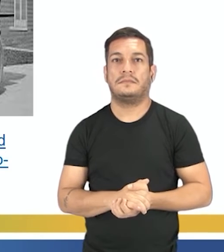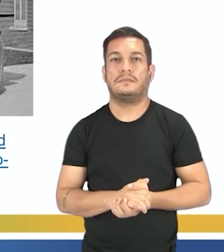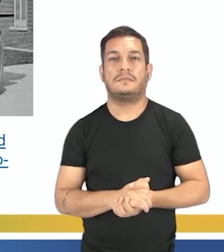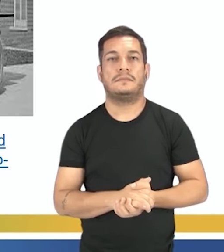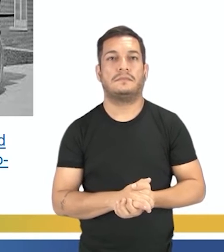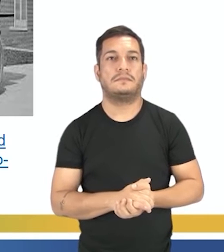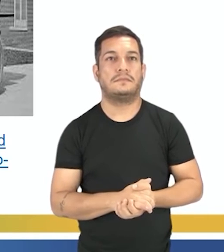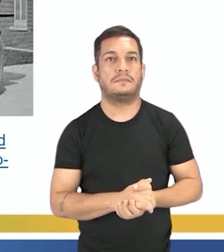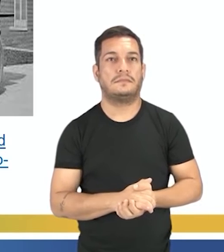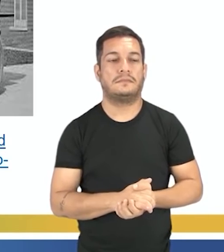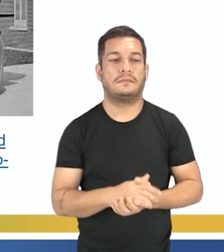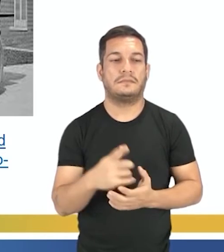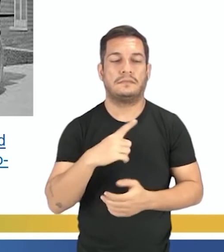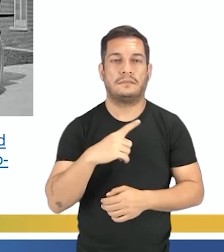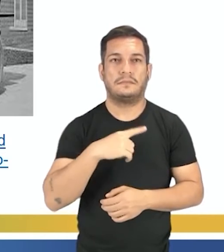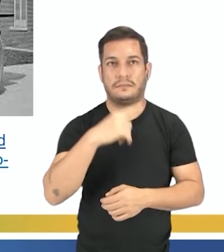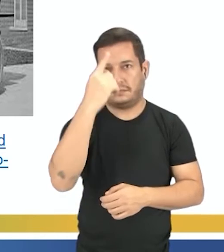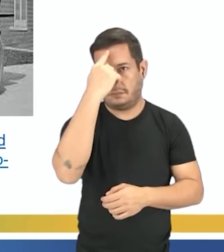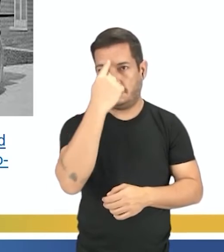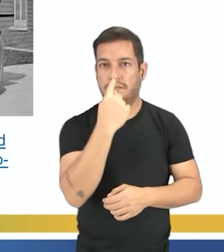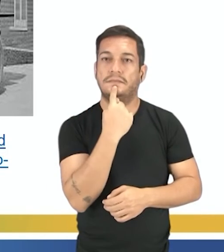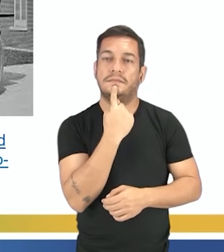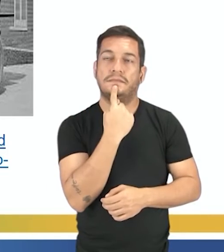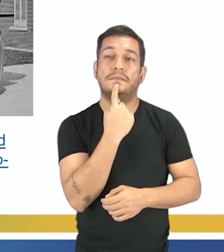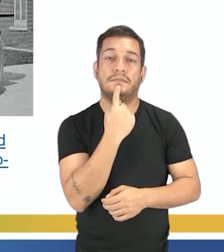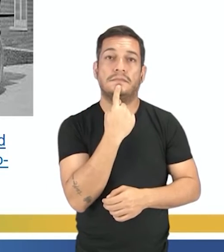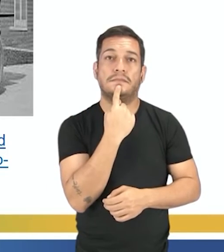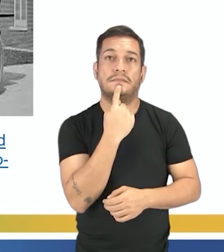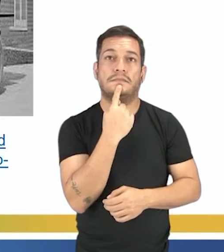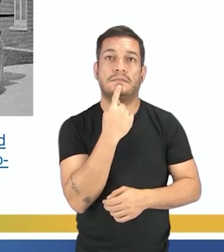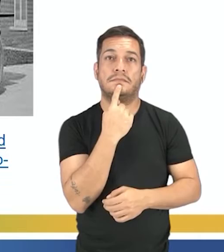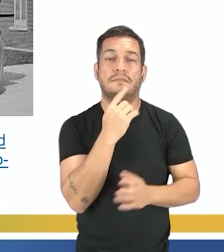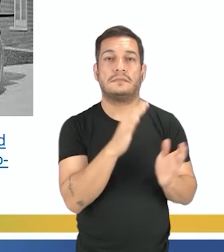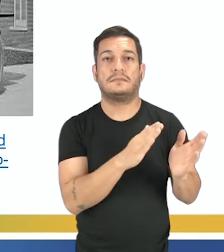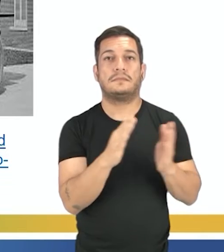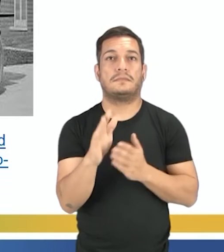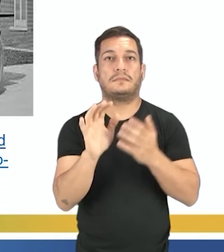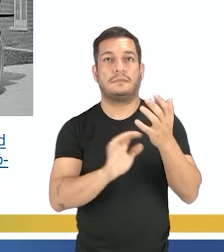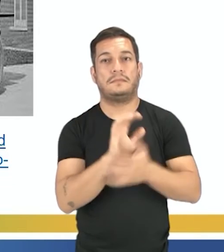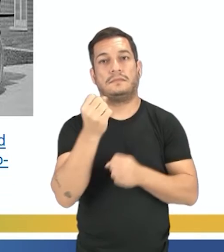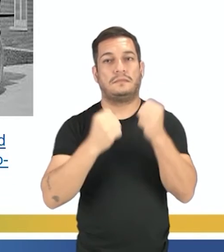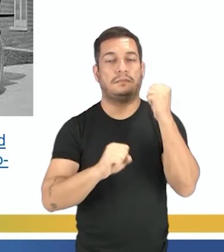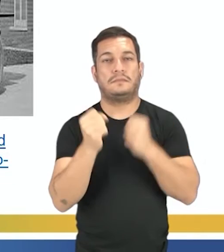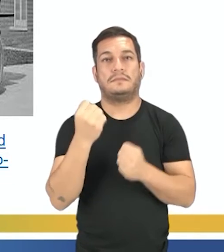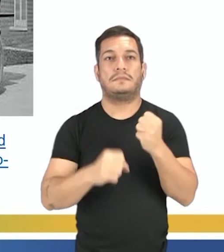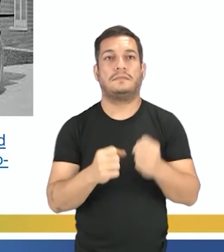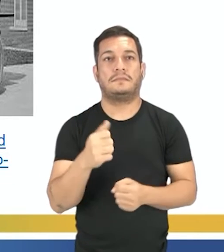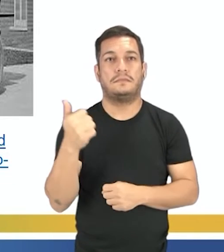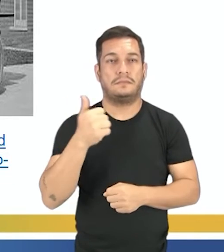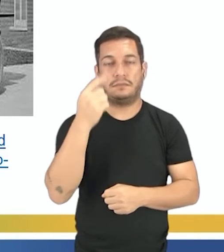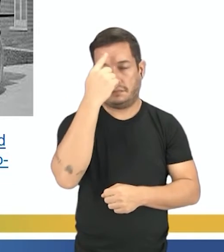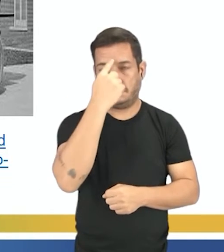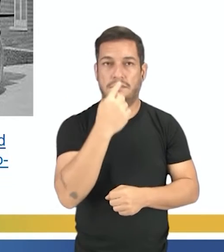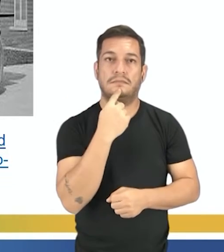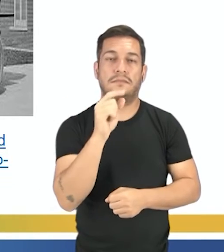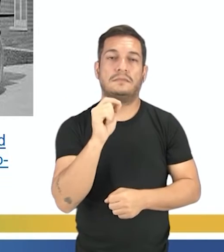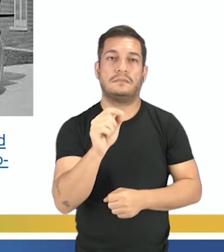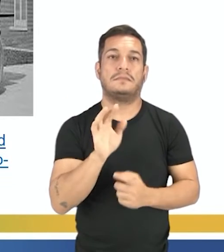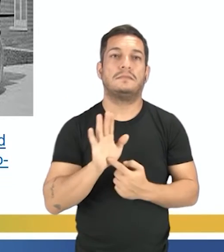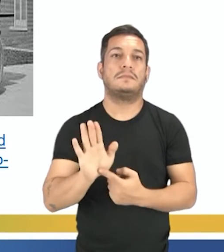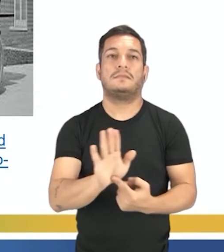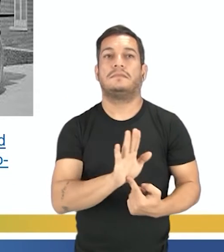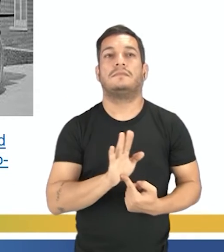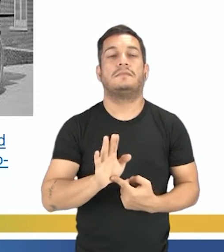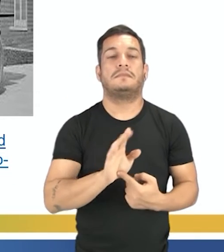Aqui nós temos umas imagens das fases da Revolução Industrial. A primeira imagem mostra